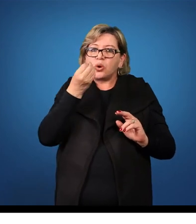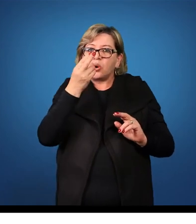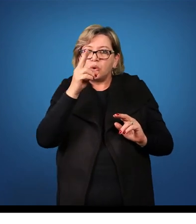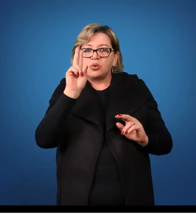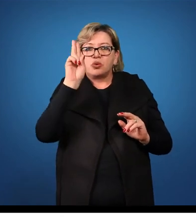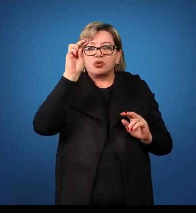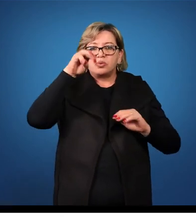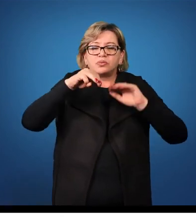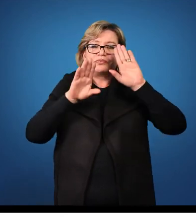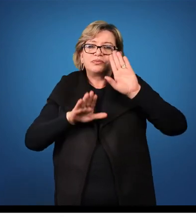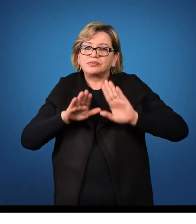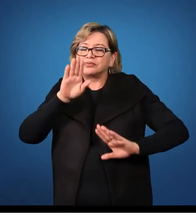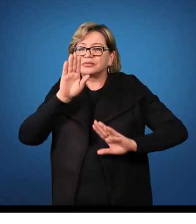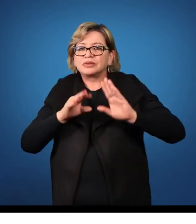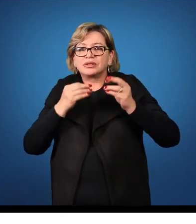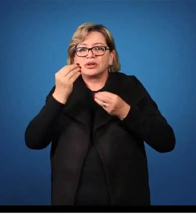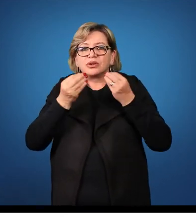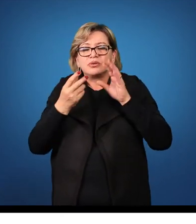fizemos agora.